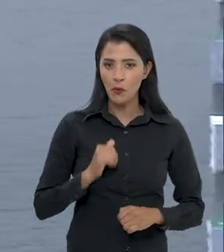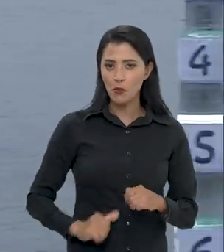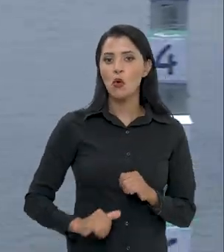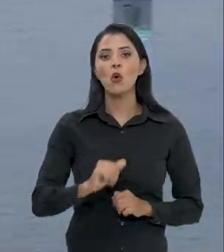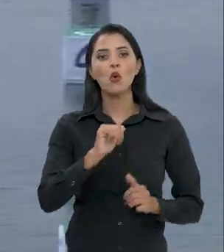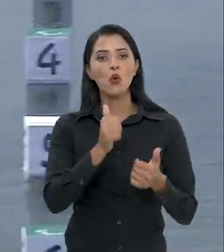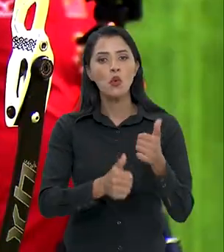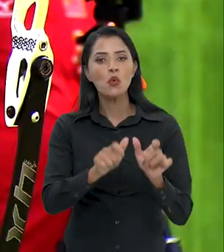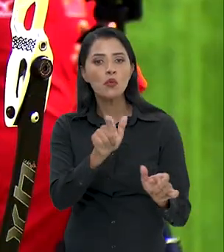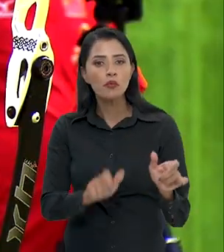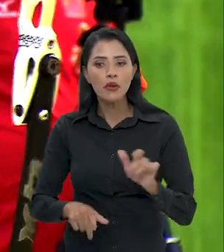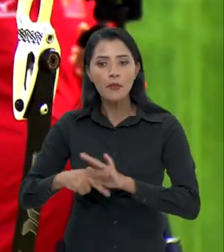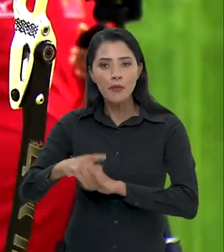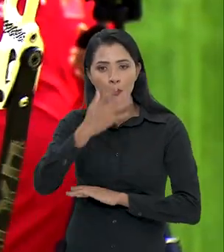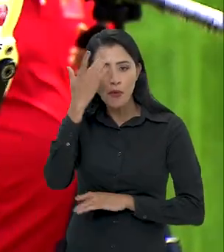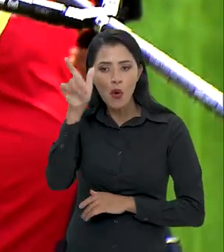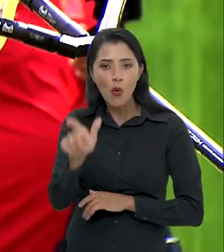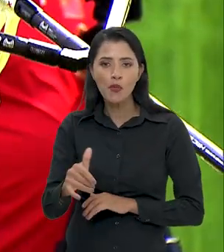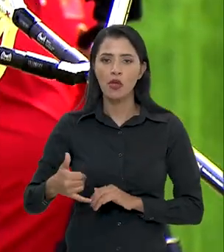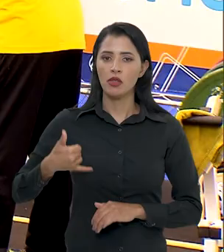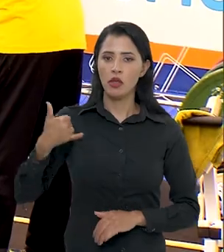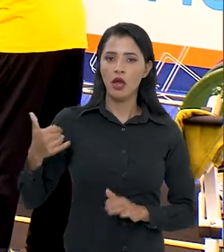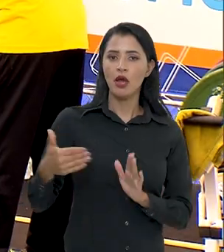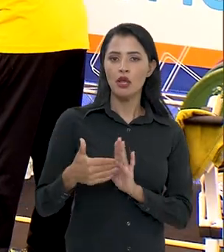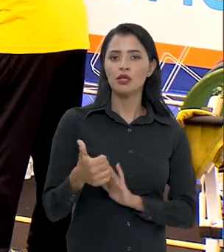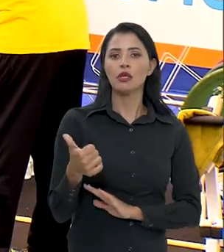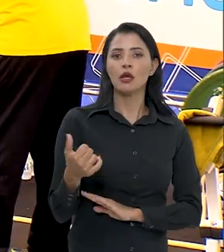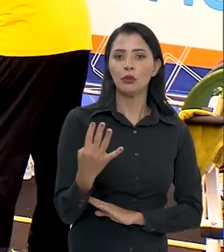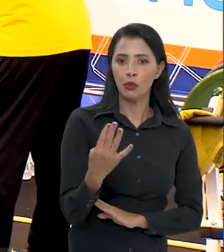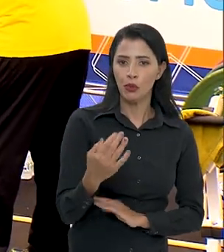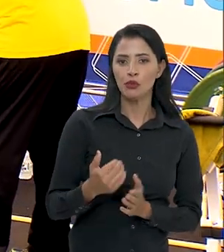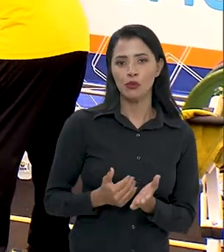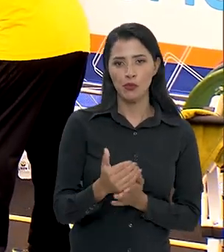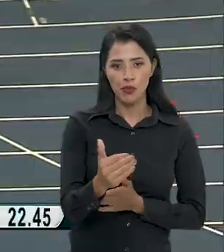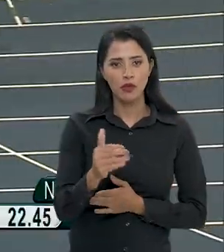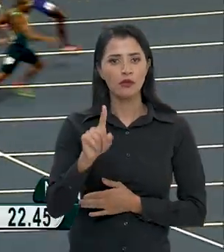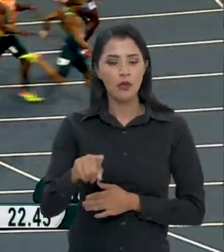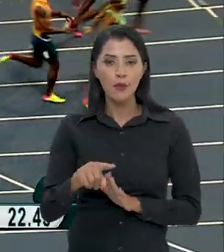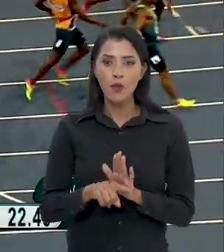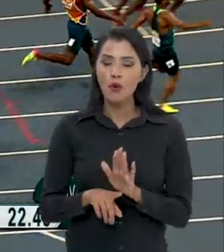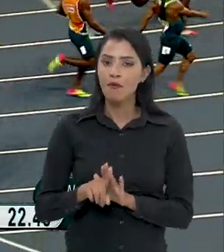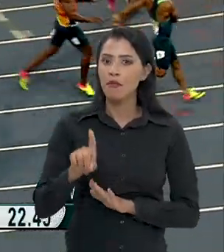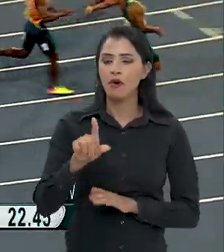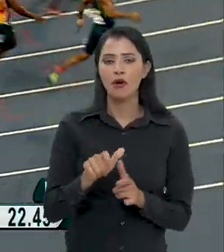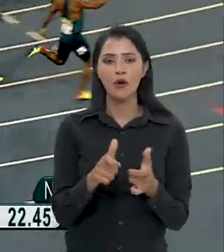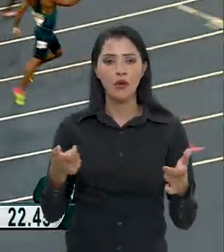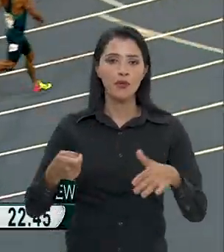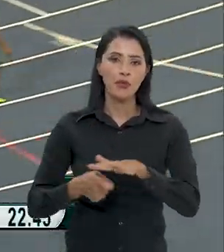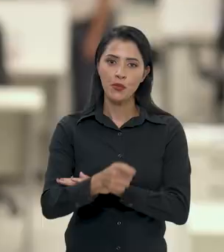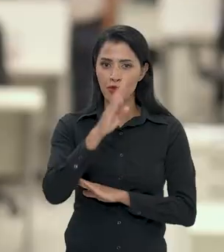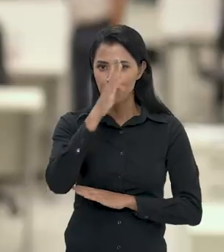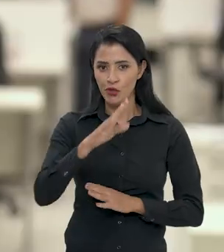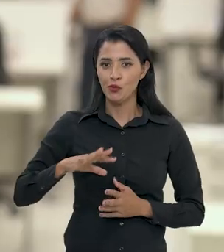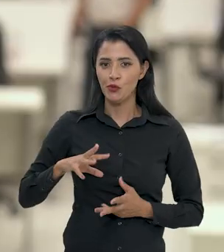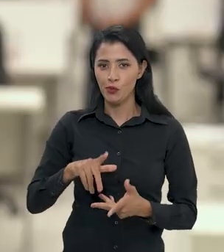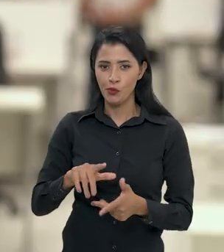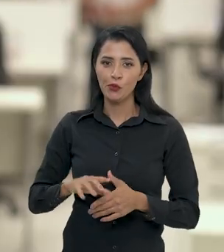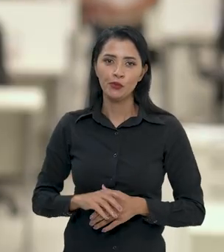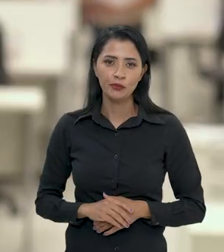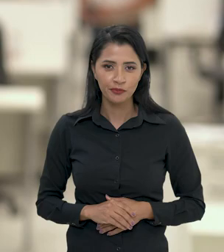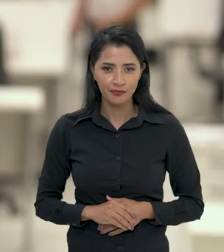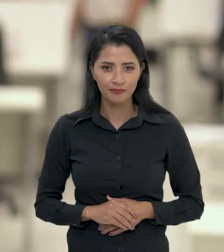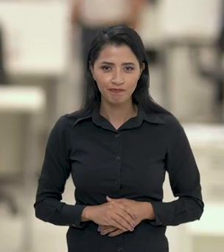O Bolsa Atleta é voltado para esportistas a partir de 14 anos e é considerado um dos maiores programas de patrocínio